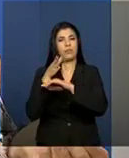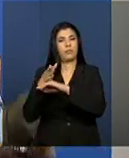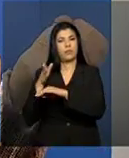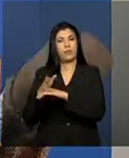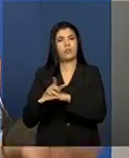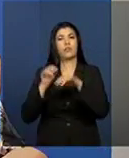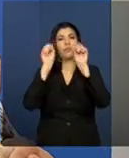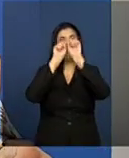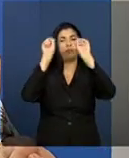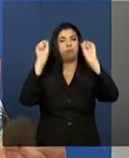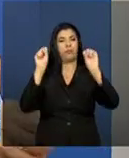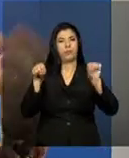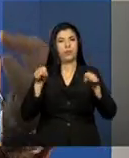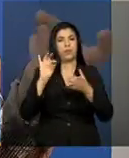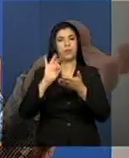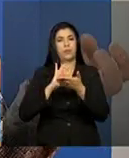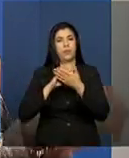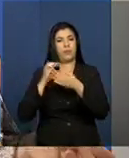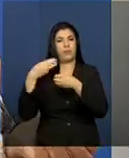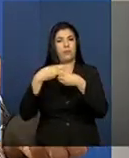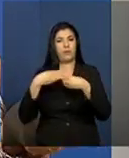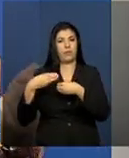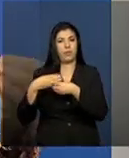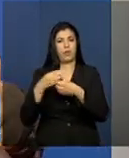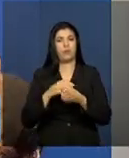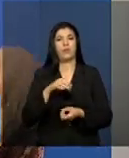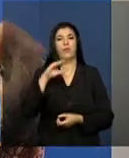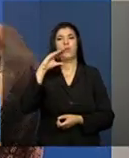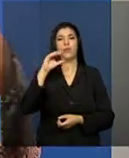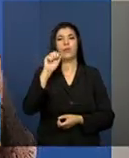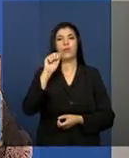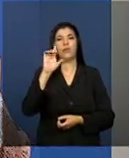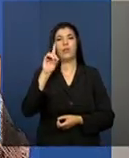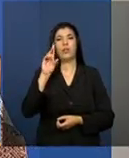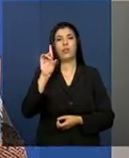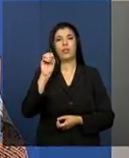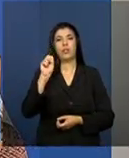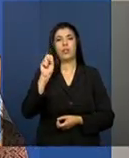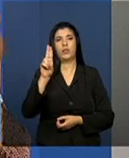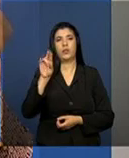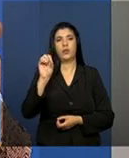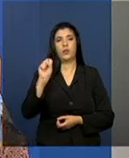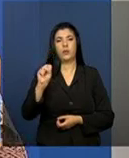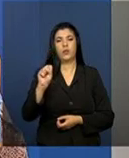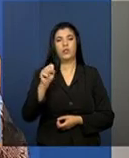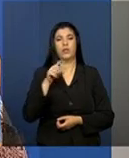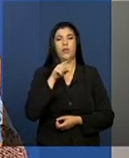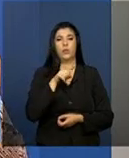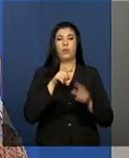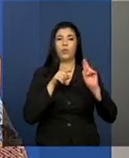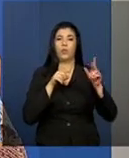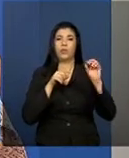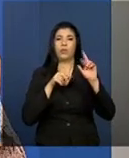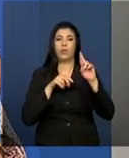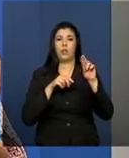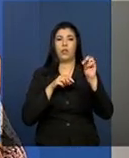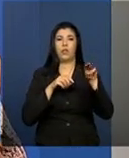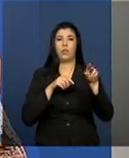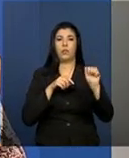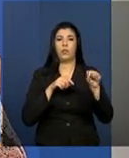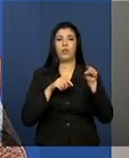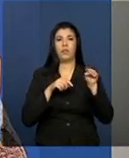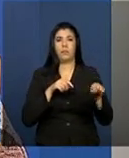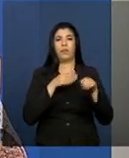de cadastro nacional do SUAS, que é o cadissuas.estado, o RMA, ele foi feito apenas para acesso ao prontuário